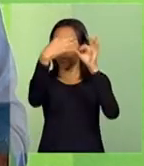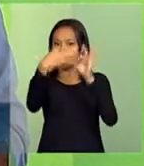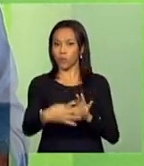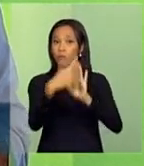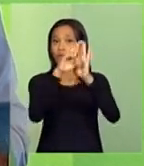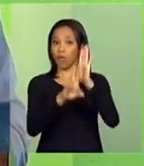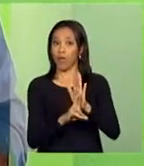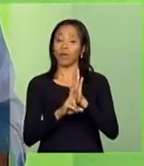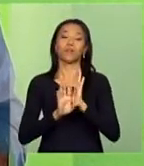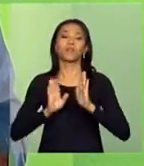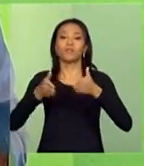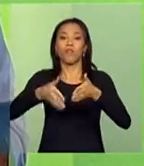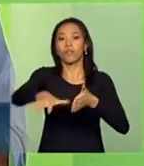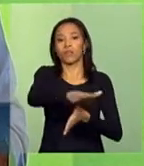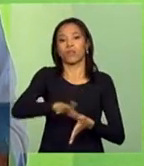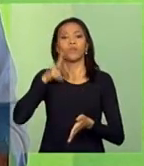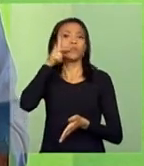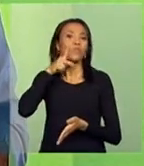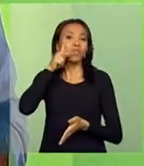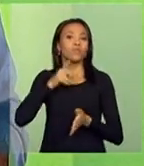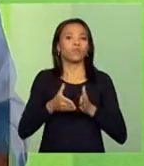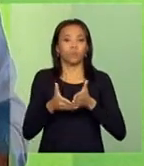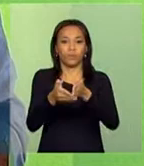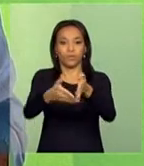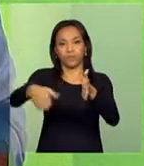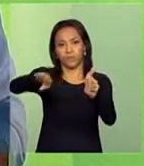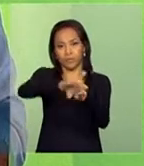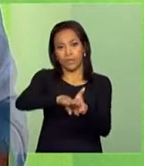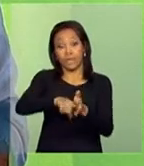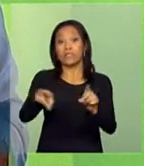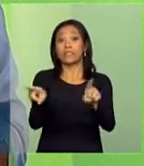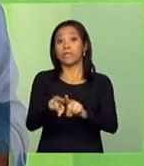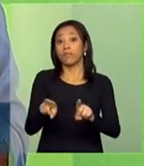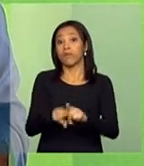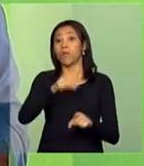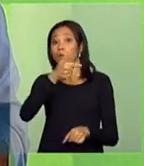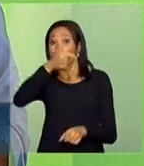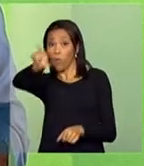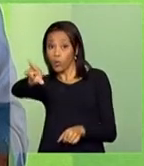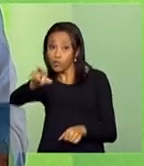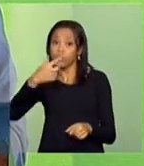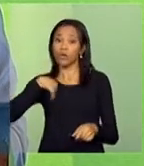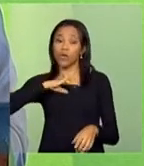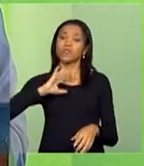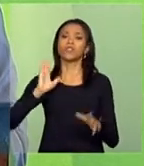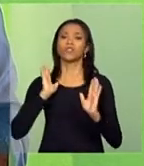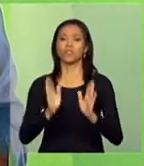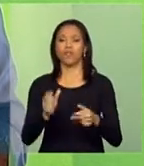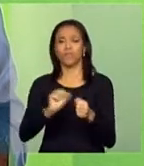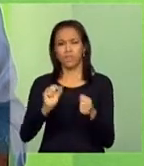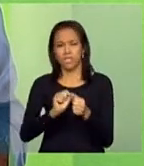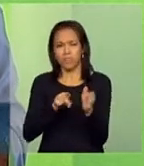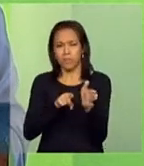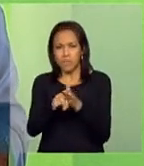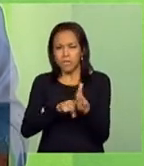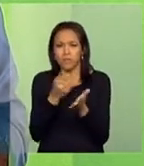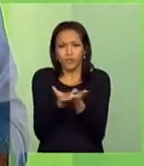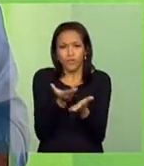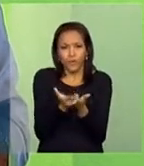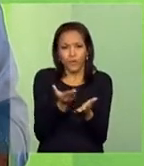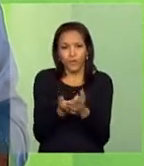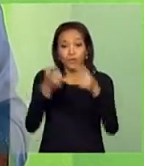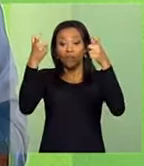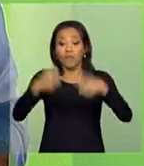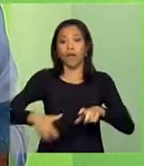políticas do setor portuário. Em paralelo, estamos trabalhando nos estudos de viabilidade técnica, econômica e